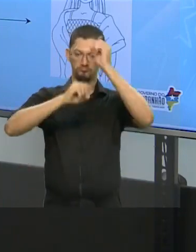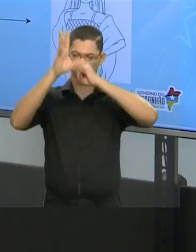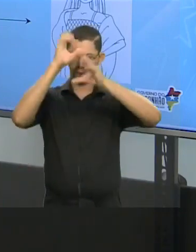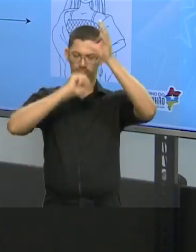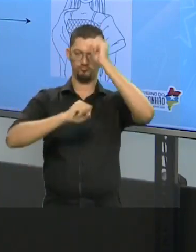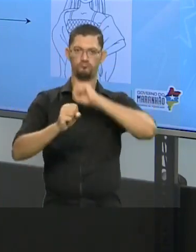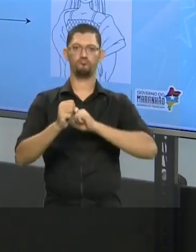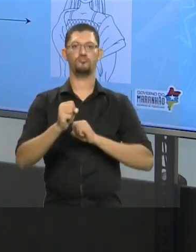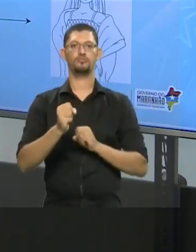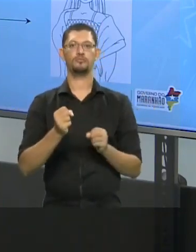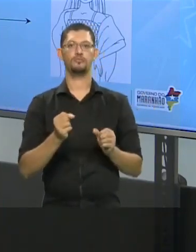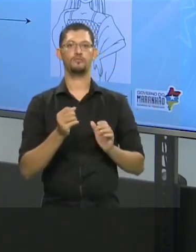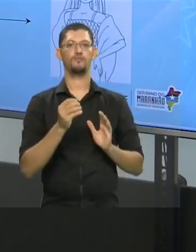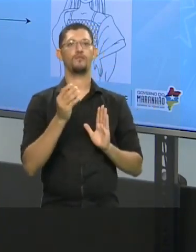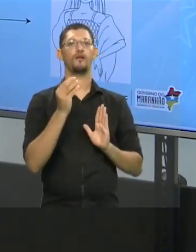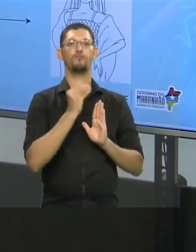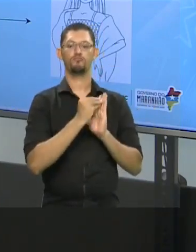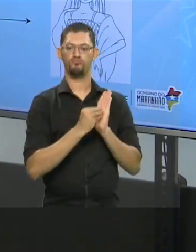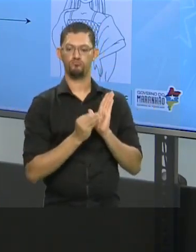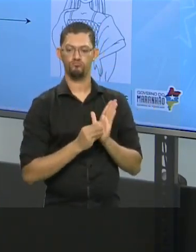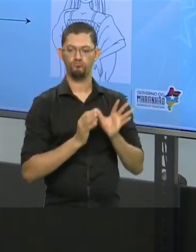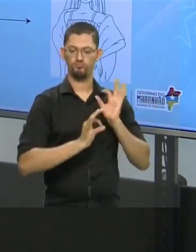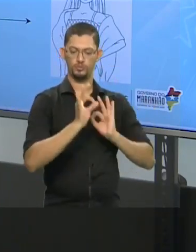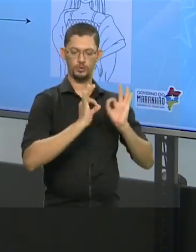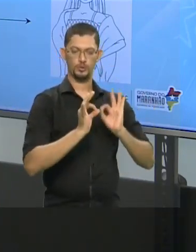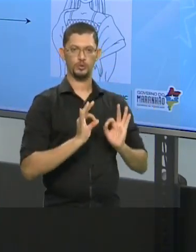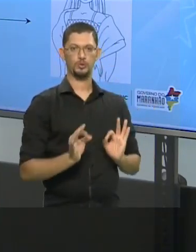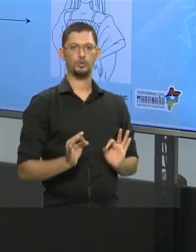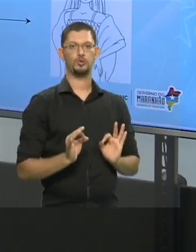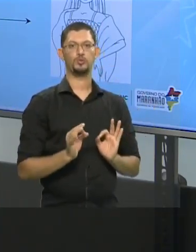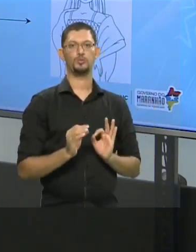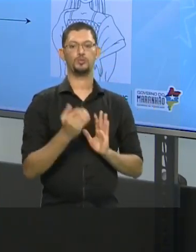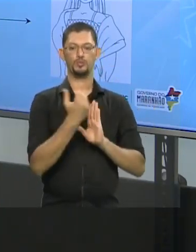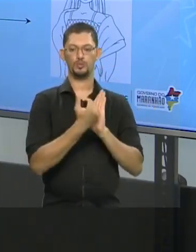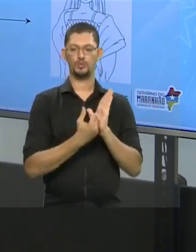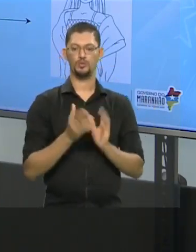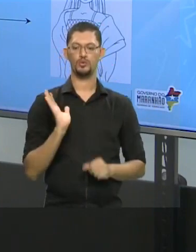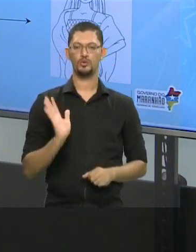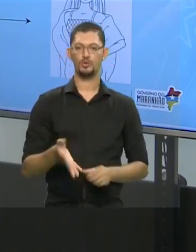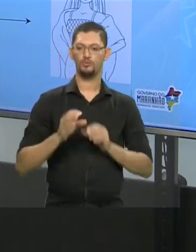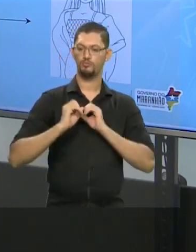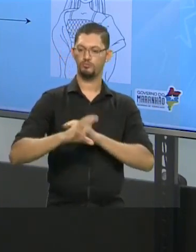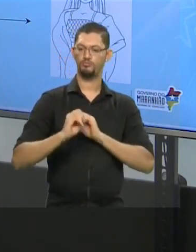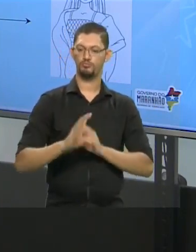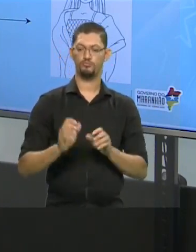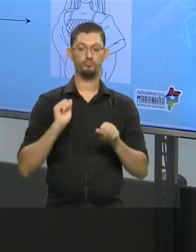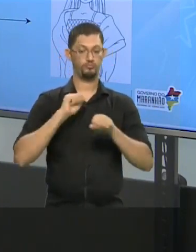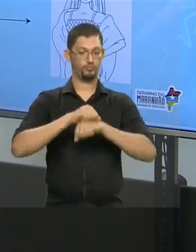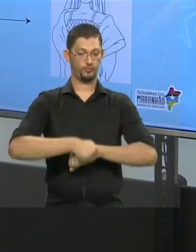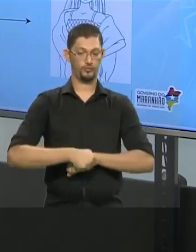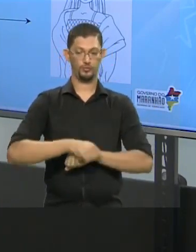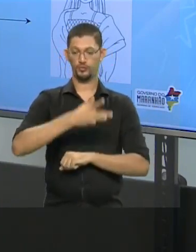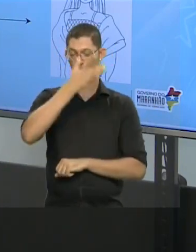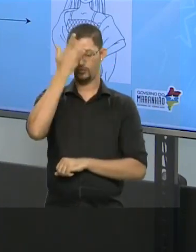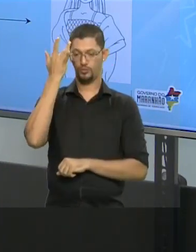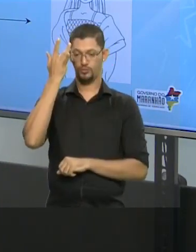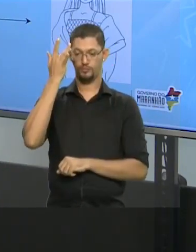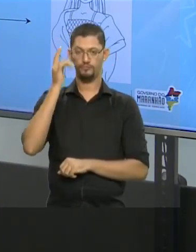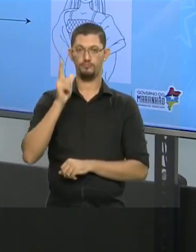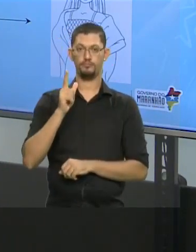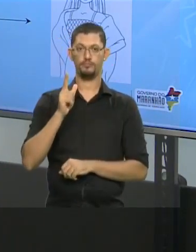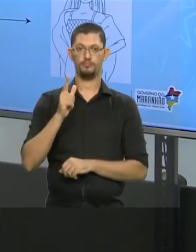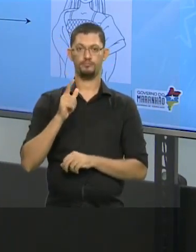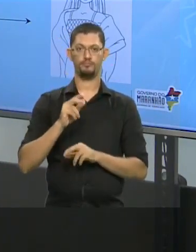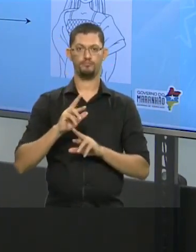os seres humanos organizadamente estabeleceram que para a formação acadêmica do indivíduo, nas